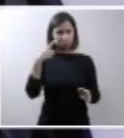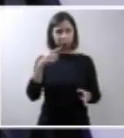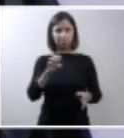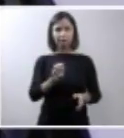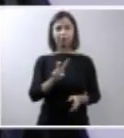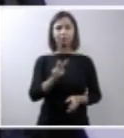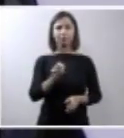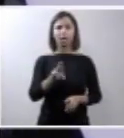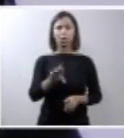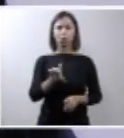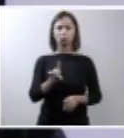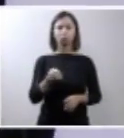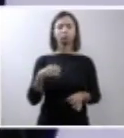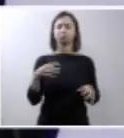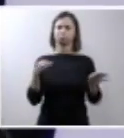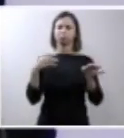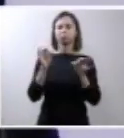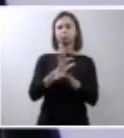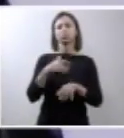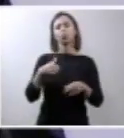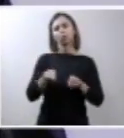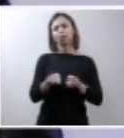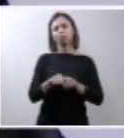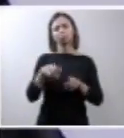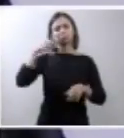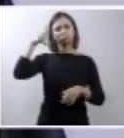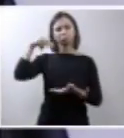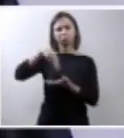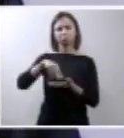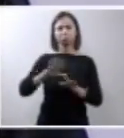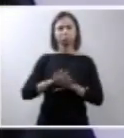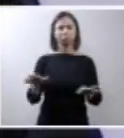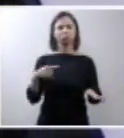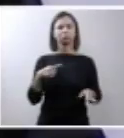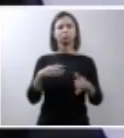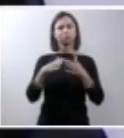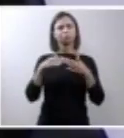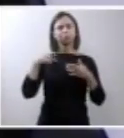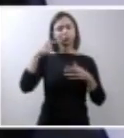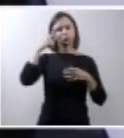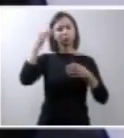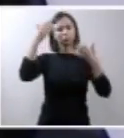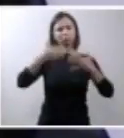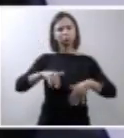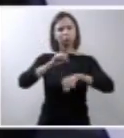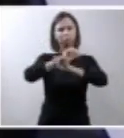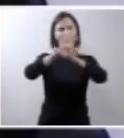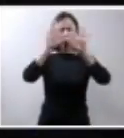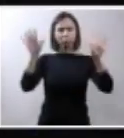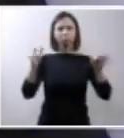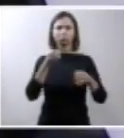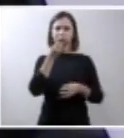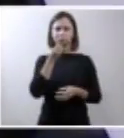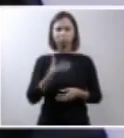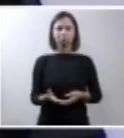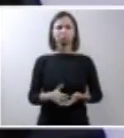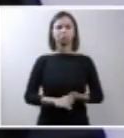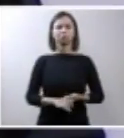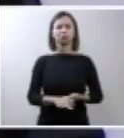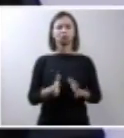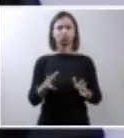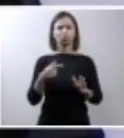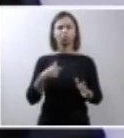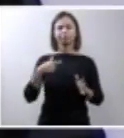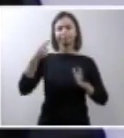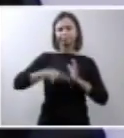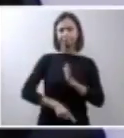também estou satisfeito com a exposição feita, eu penso que foi ampla, foi profunda,